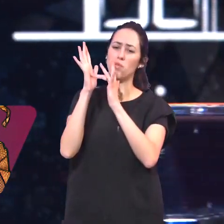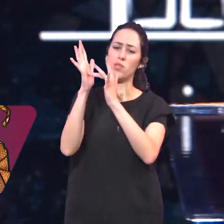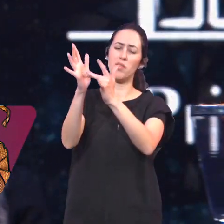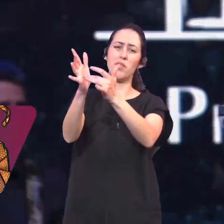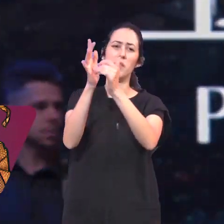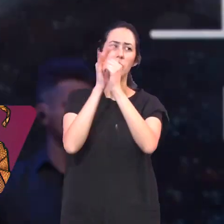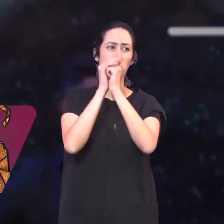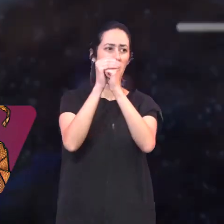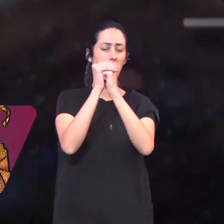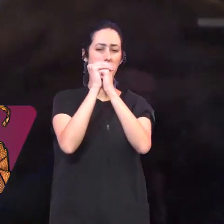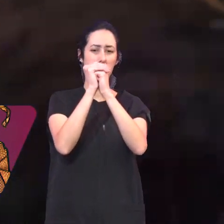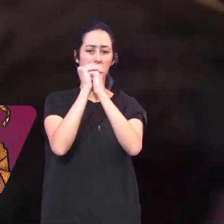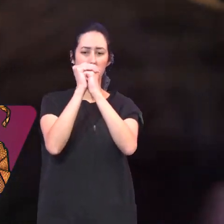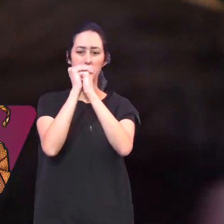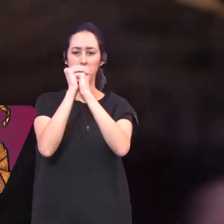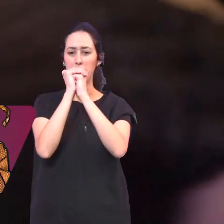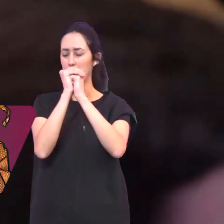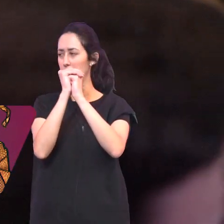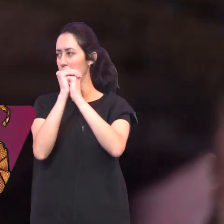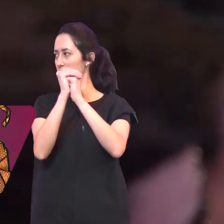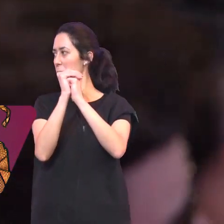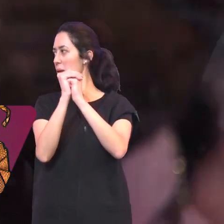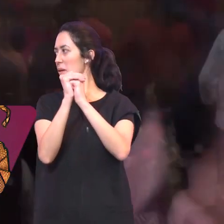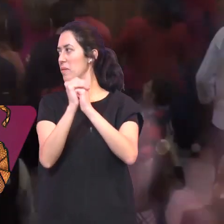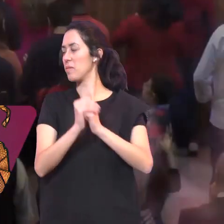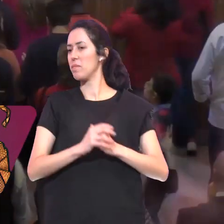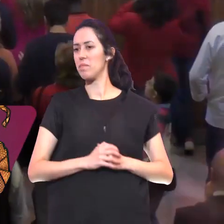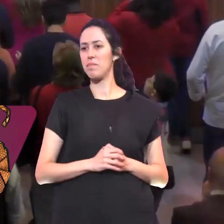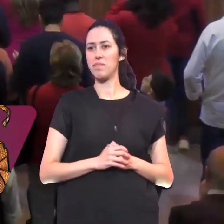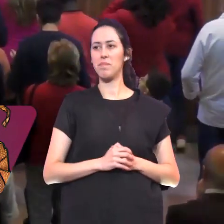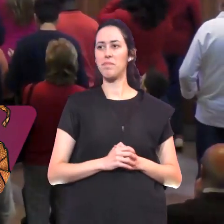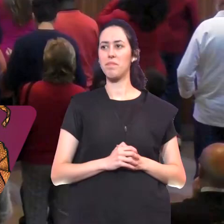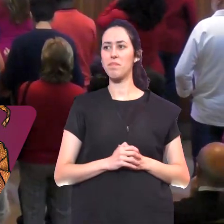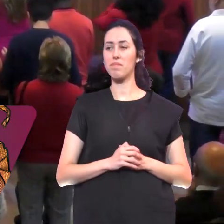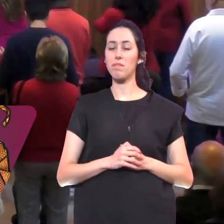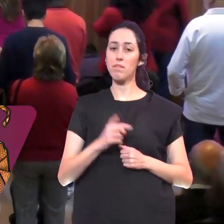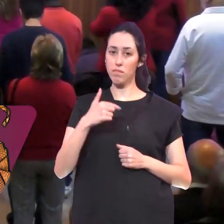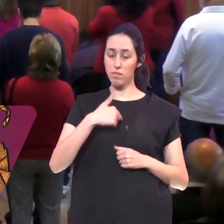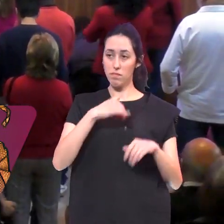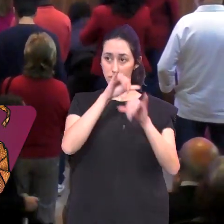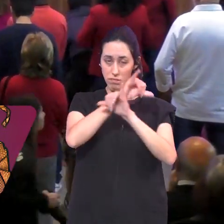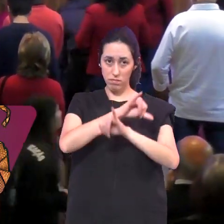Amém E amém Escute o eu vou te dizer